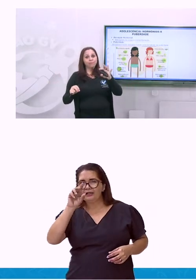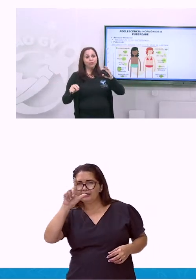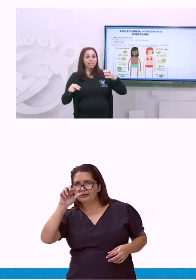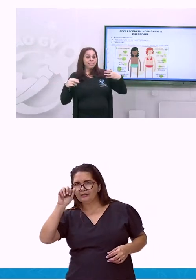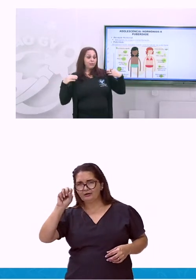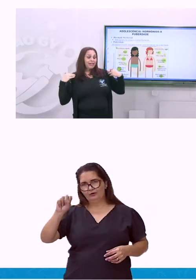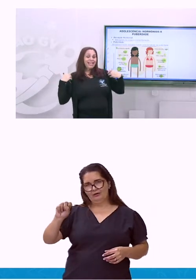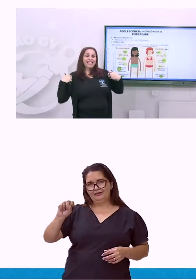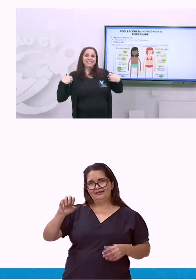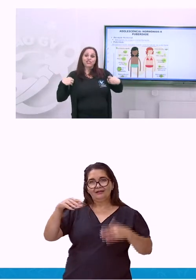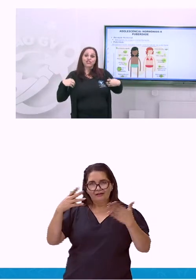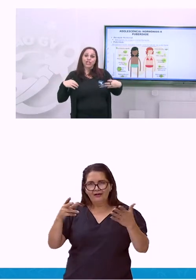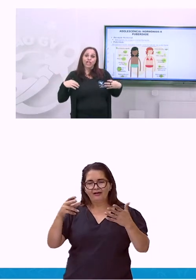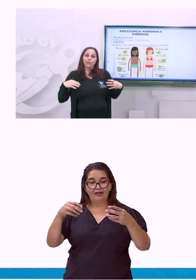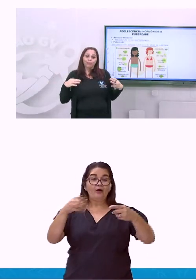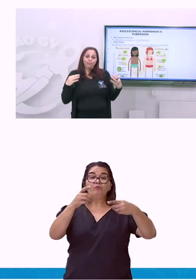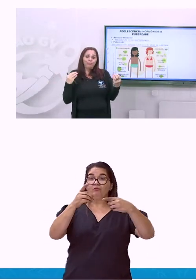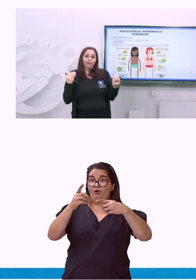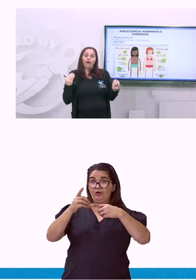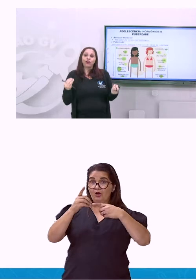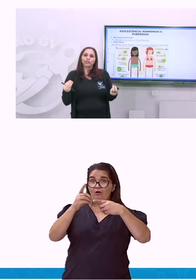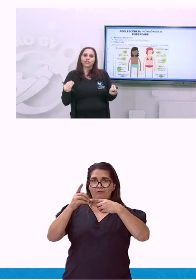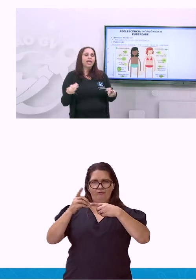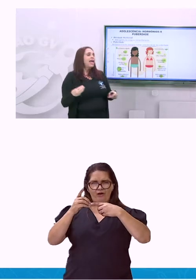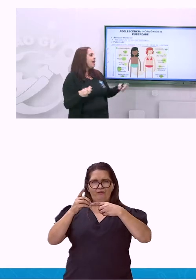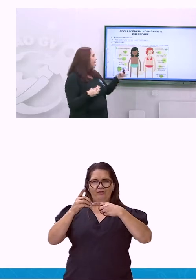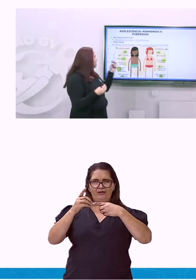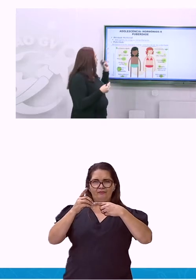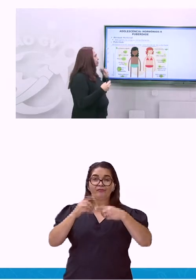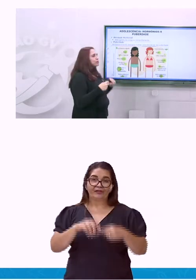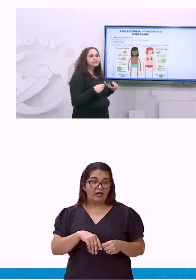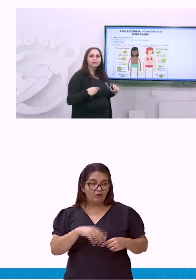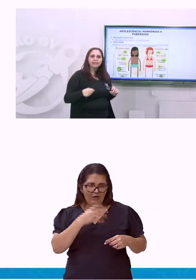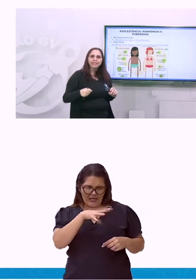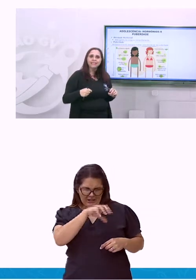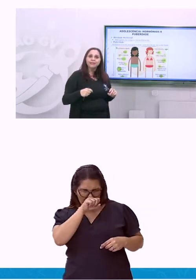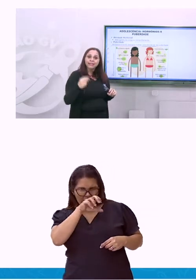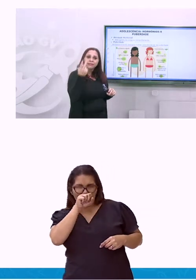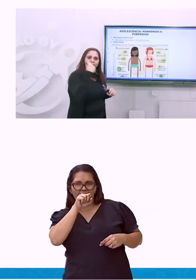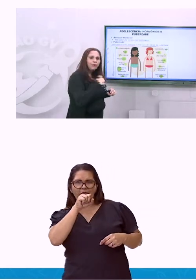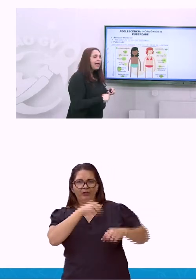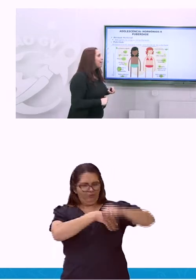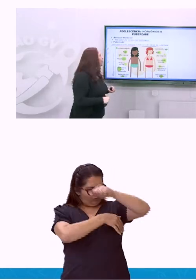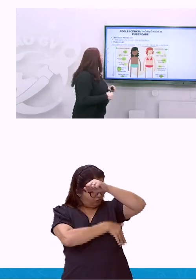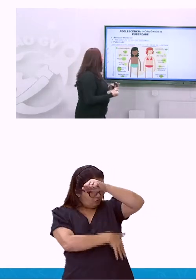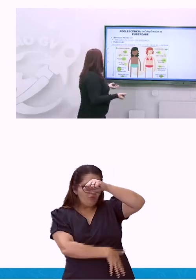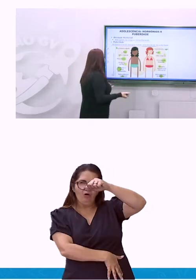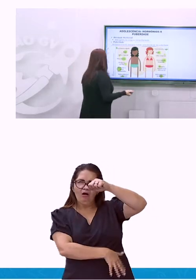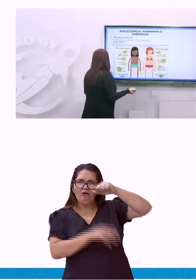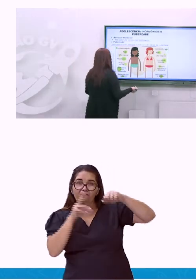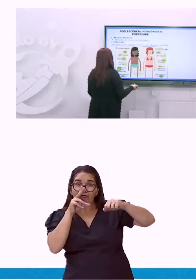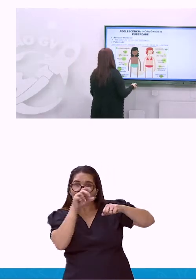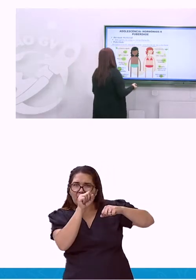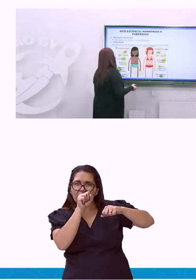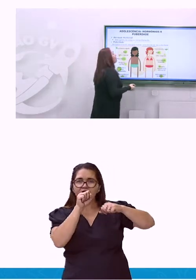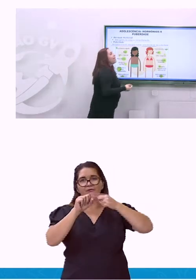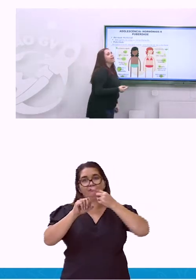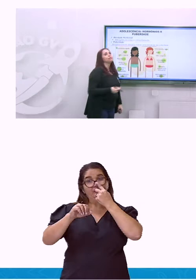o sebo. Então, esse cheiro forte é essa produção aí. Vamos lá. O que mais?